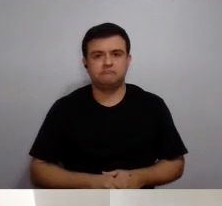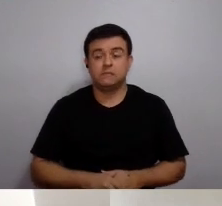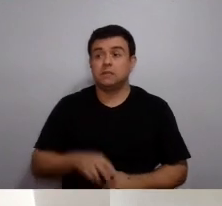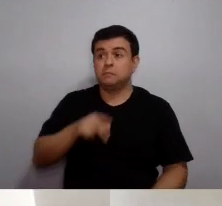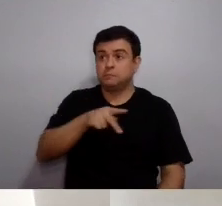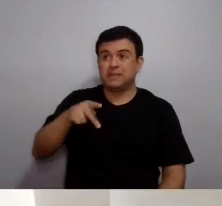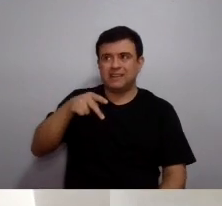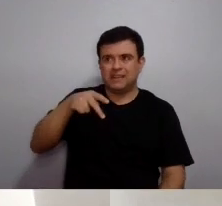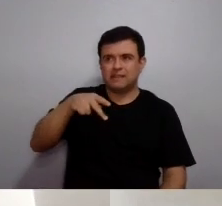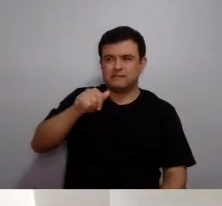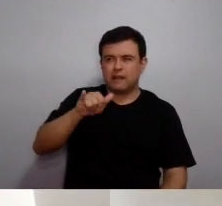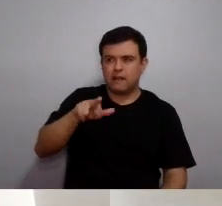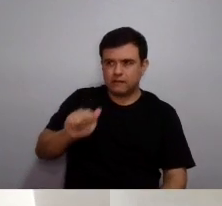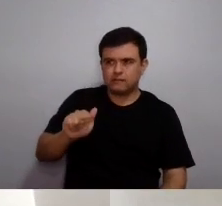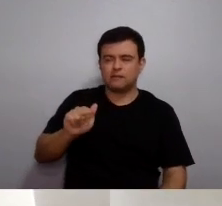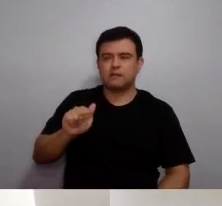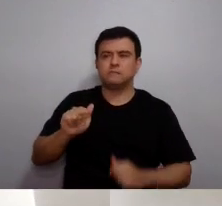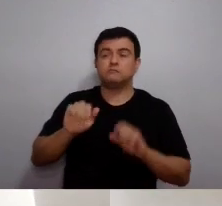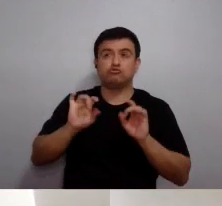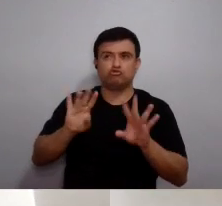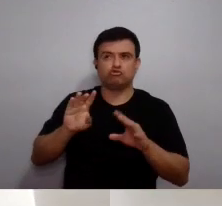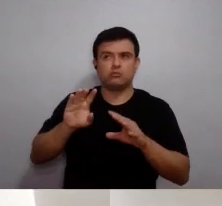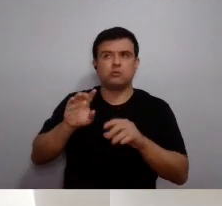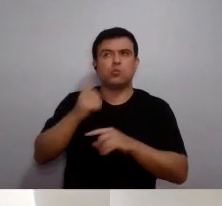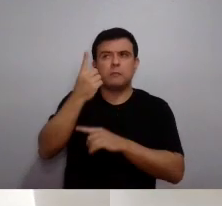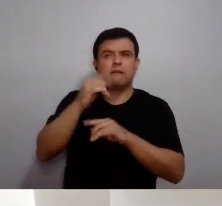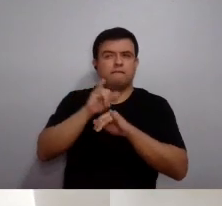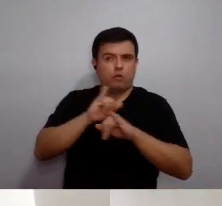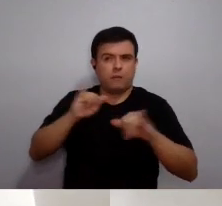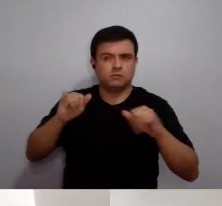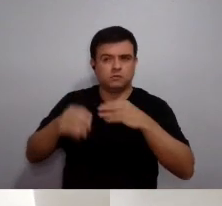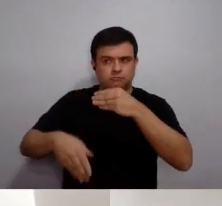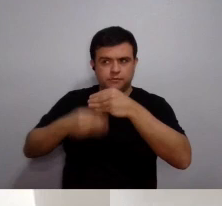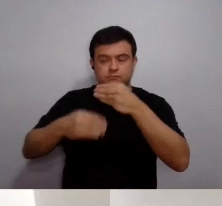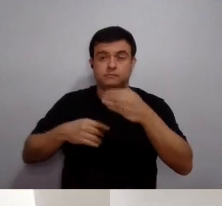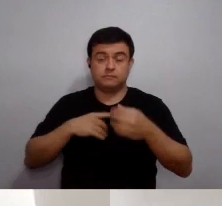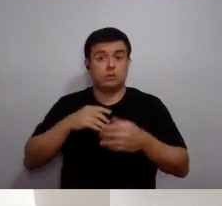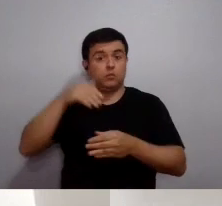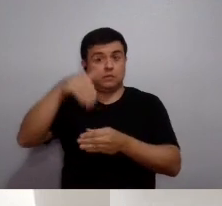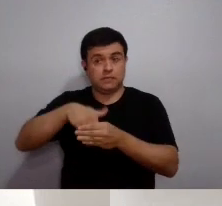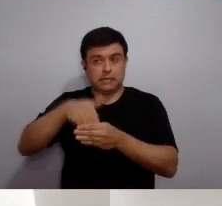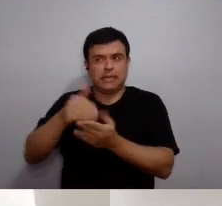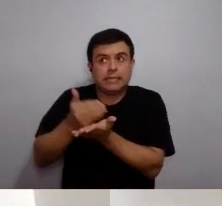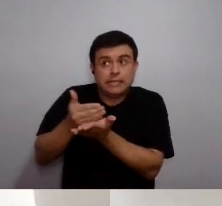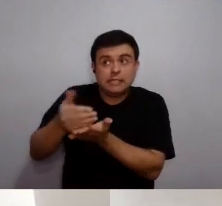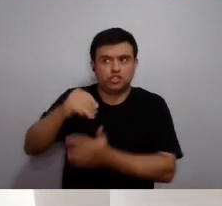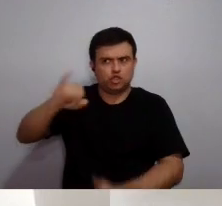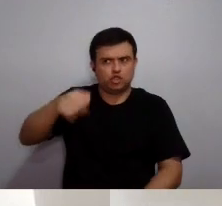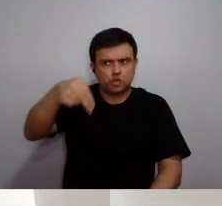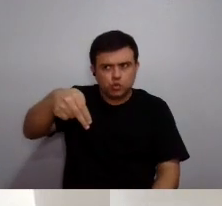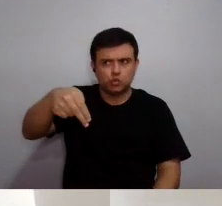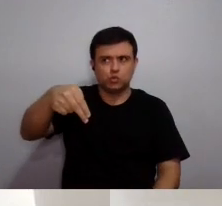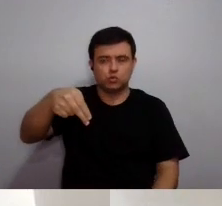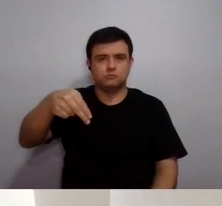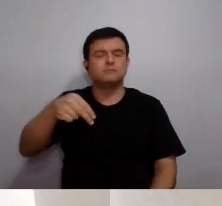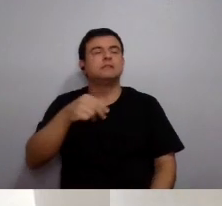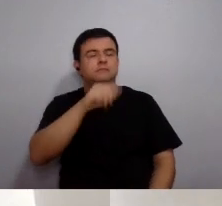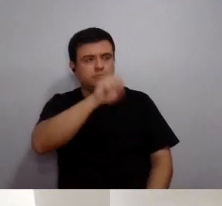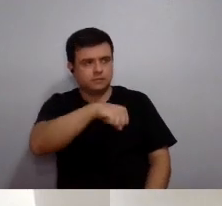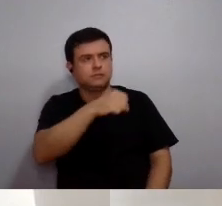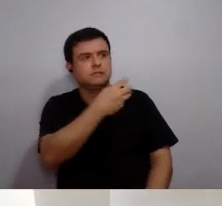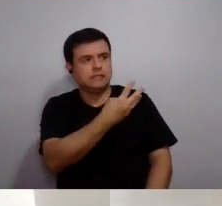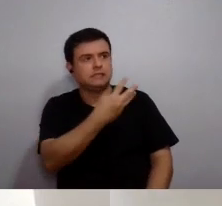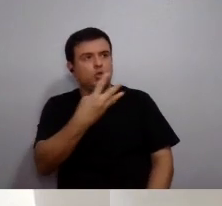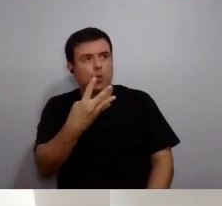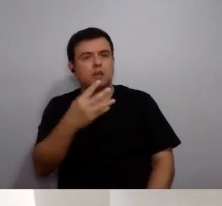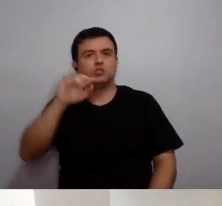professora Jane comentou. Professora Naira, só uma informação, as eleições em si ficaram para início de junho,